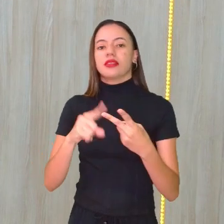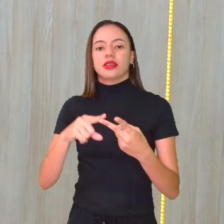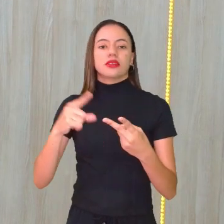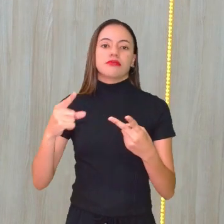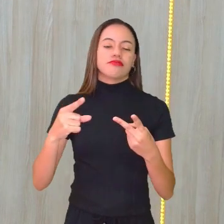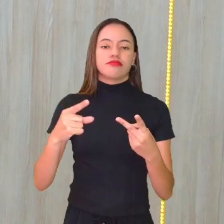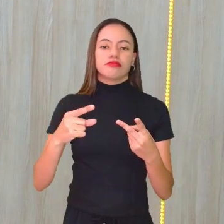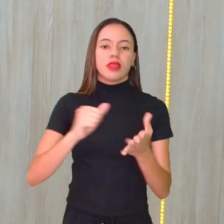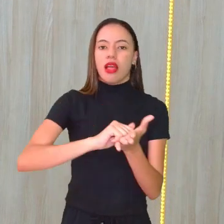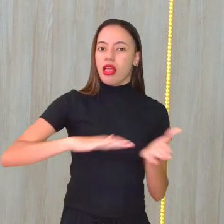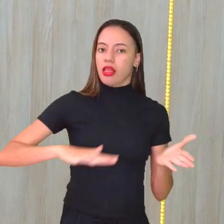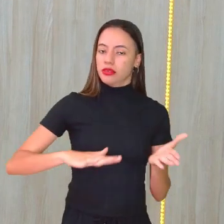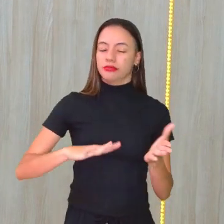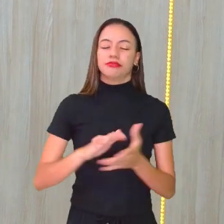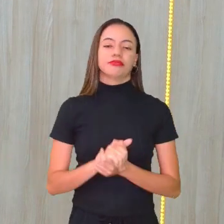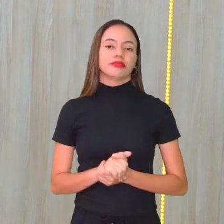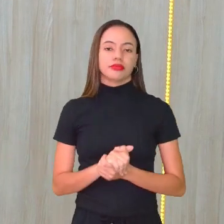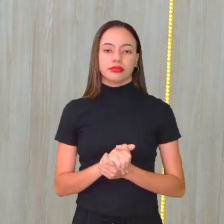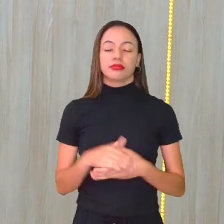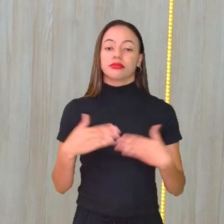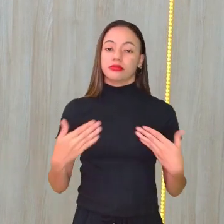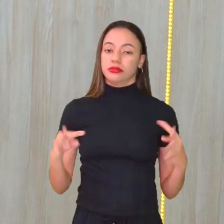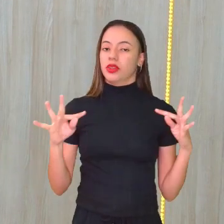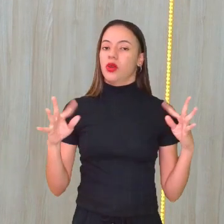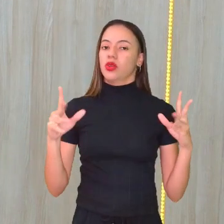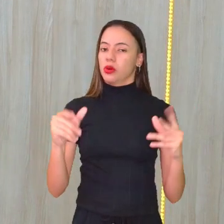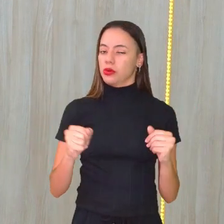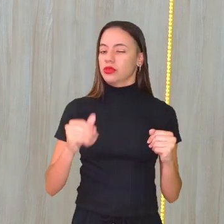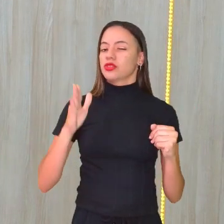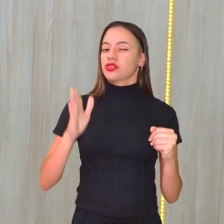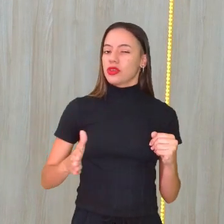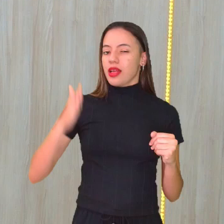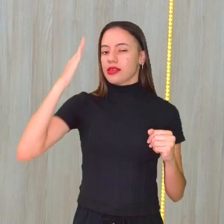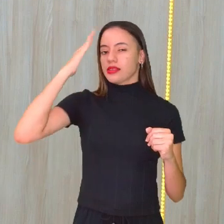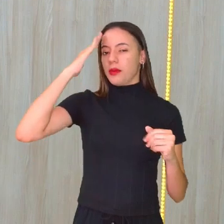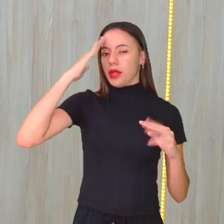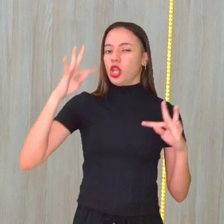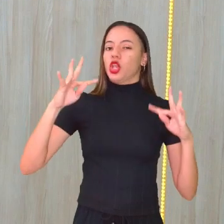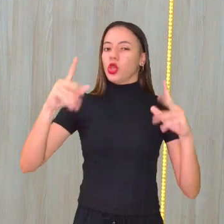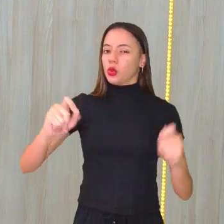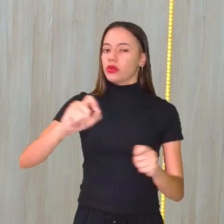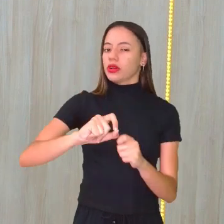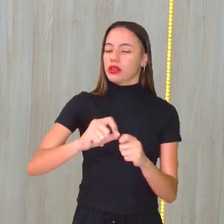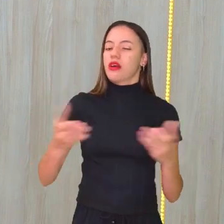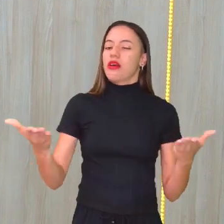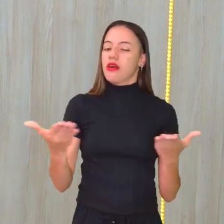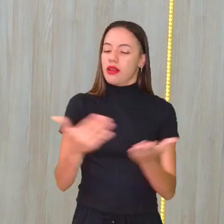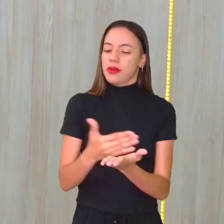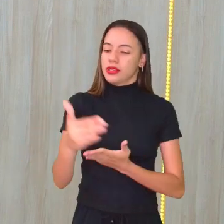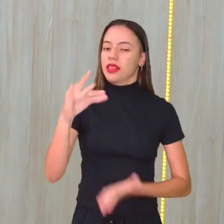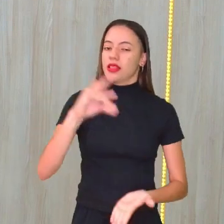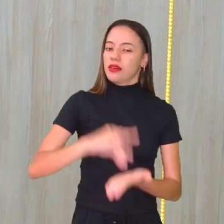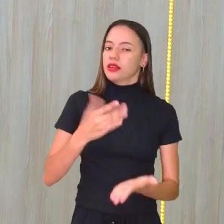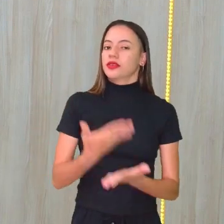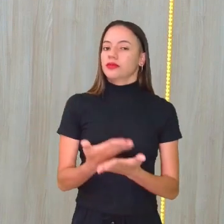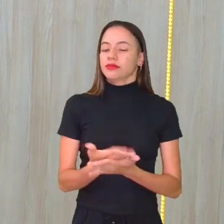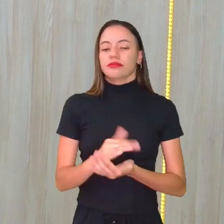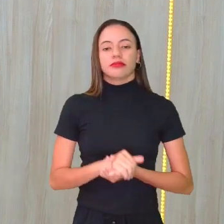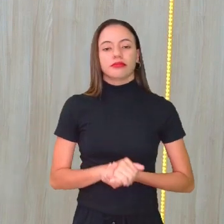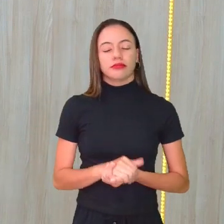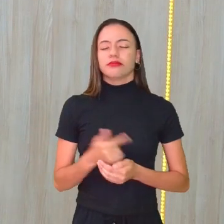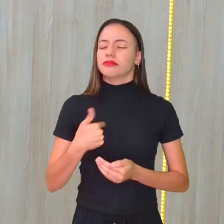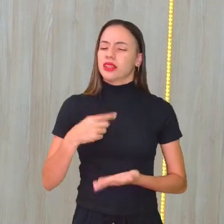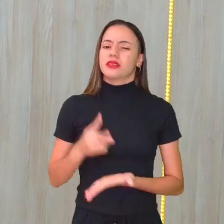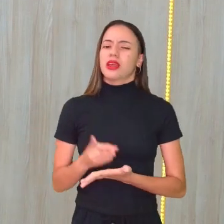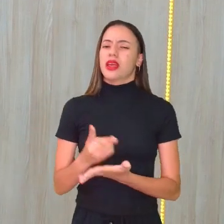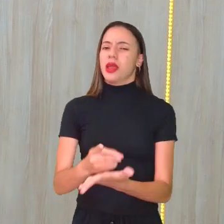Então é isso aí. Agora que todo mundo já está sabendo o que vai fazer, vamos começar a aula, tá? Eu sempre inicio a